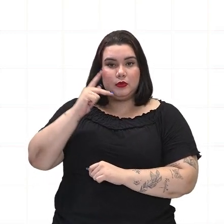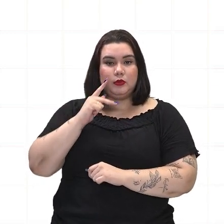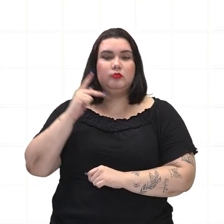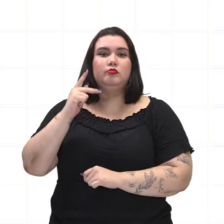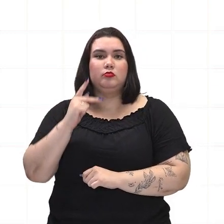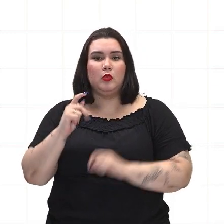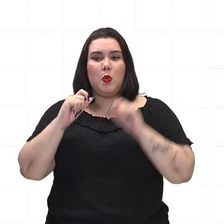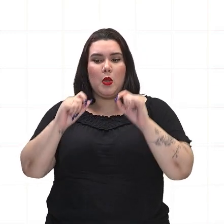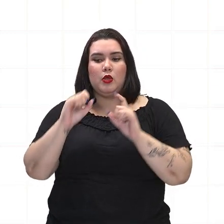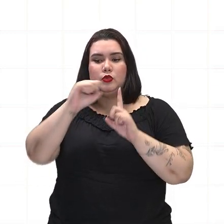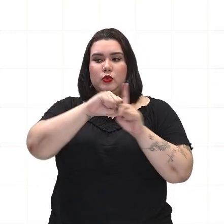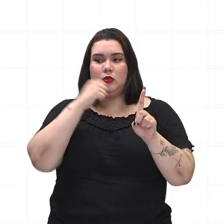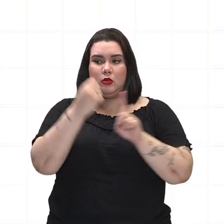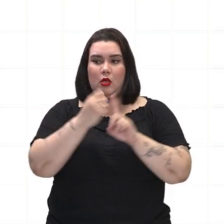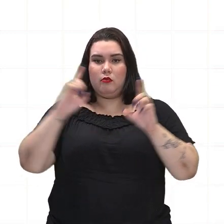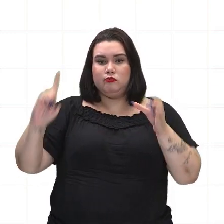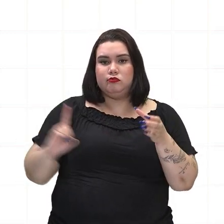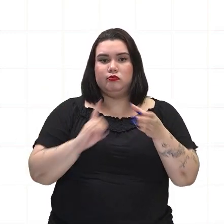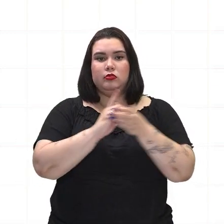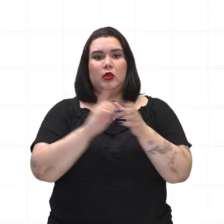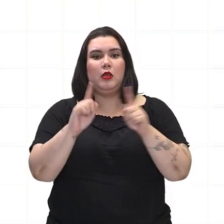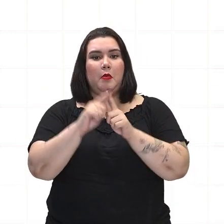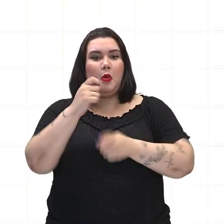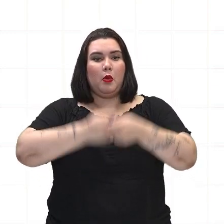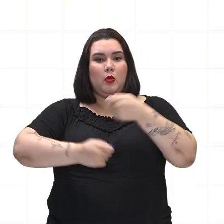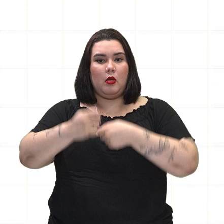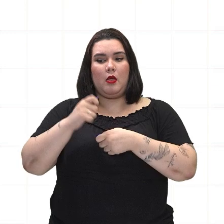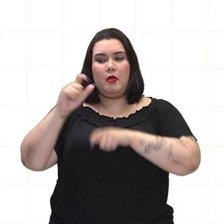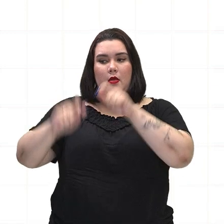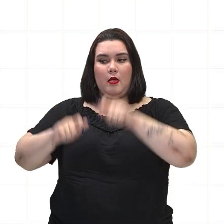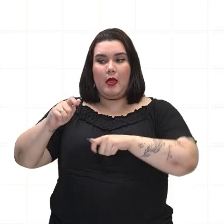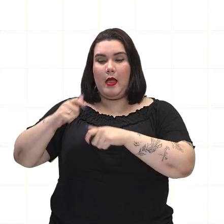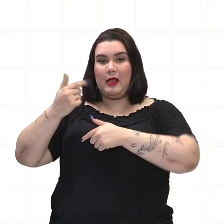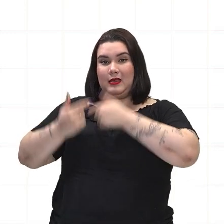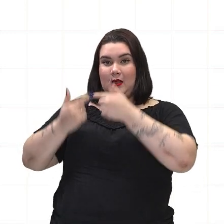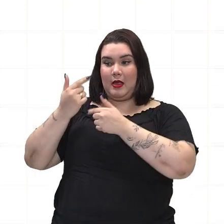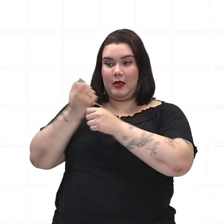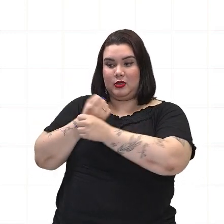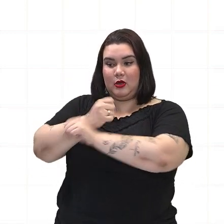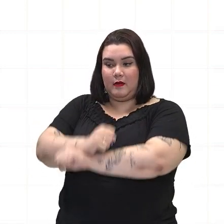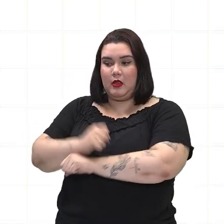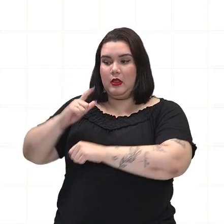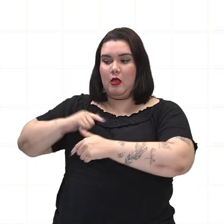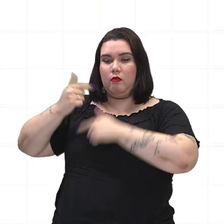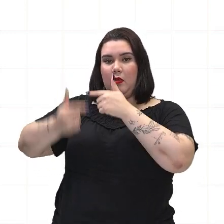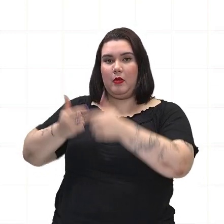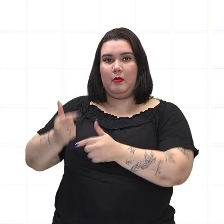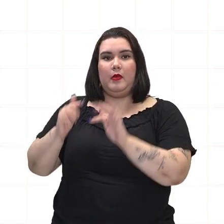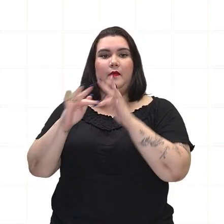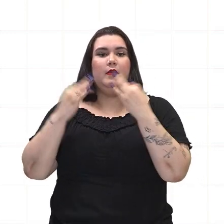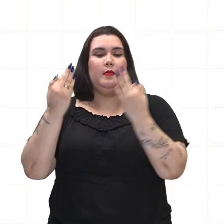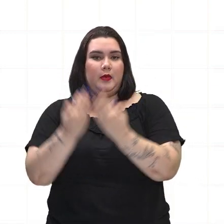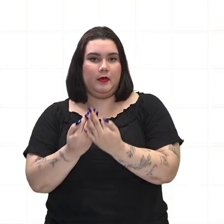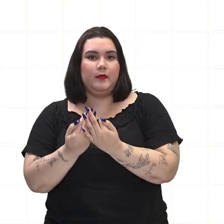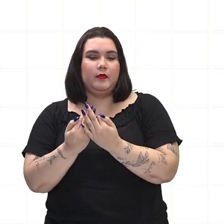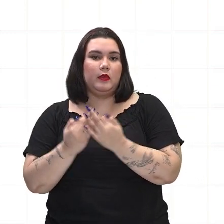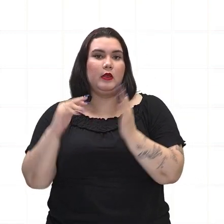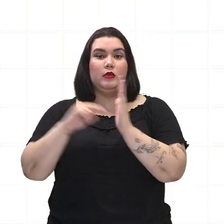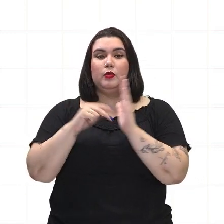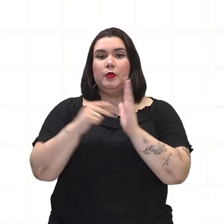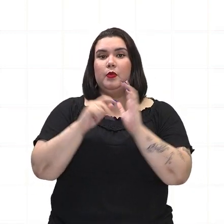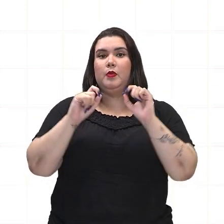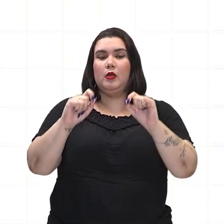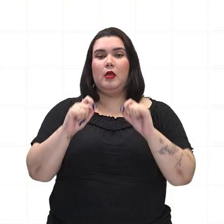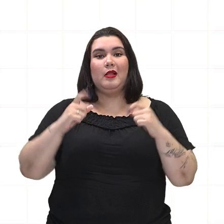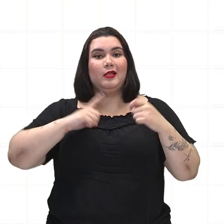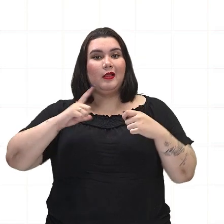reparação social e econômica para os descendentes dos escravizados. Então, é justamente nessa pegada de